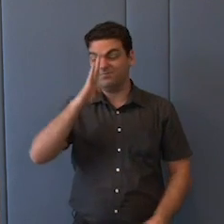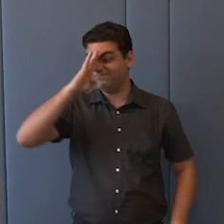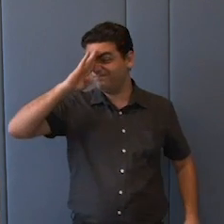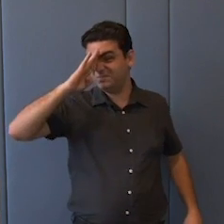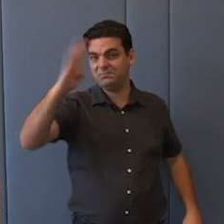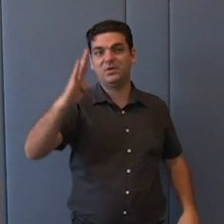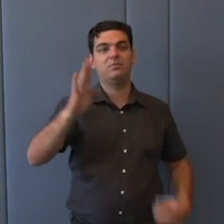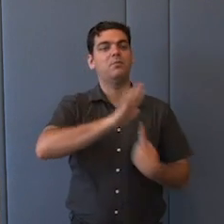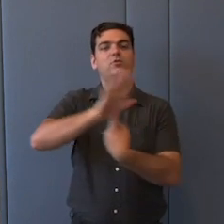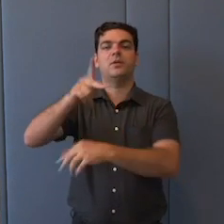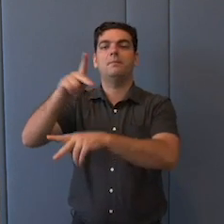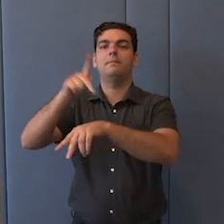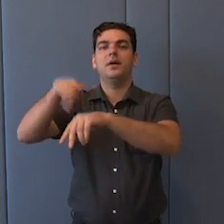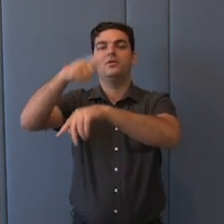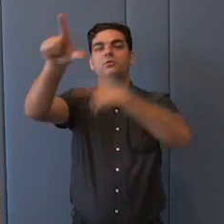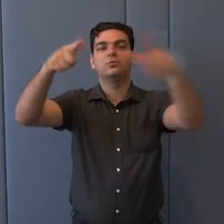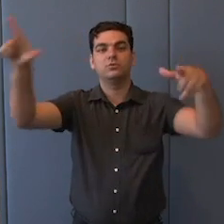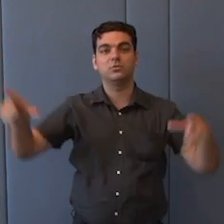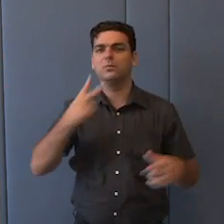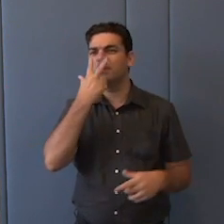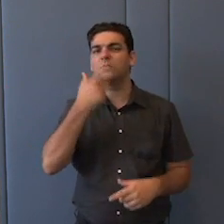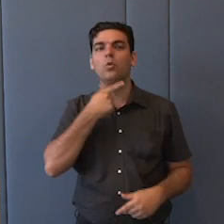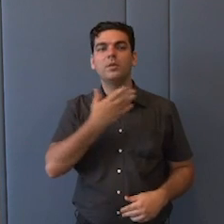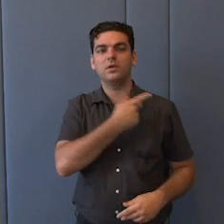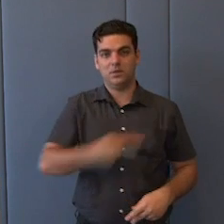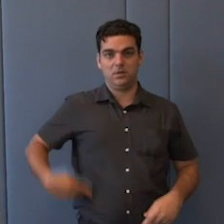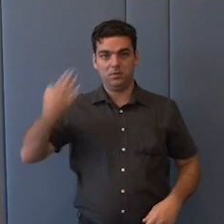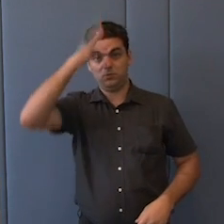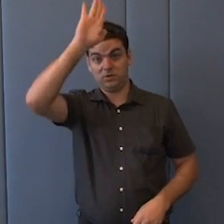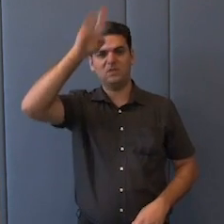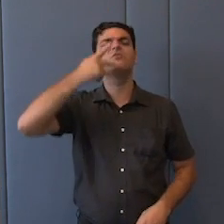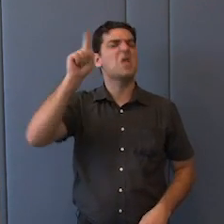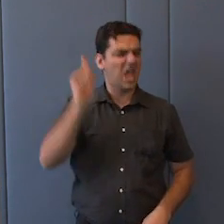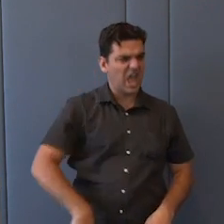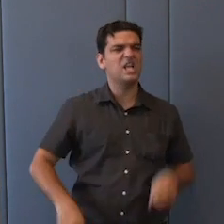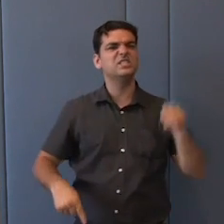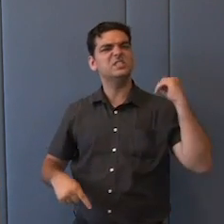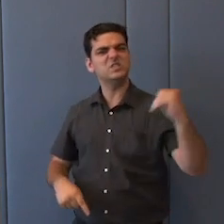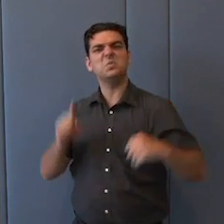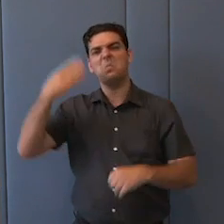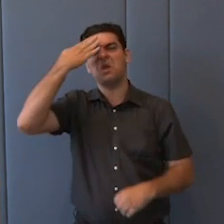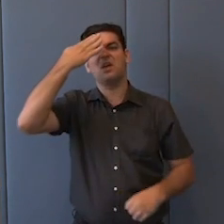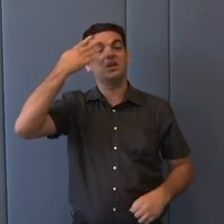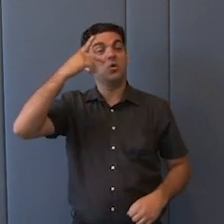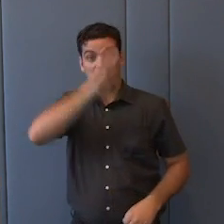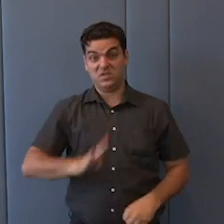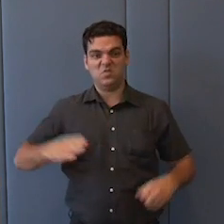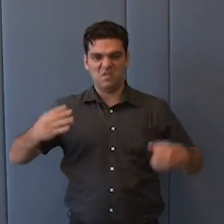determinante na eleição do presidente Jair Bolsonaro, que é o único líder brasileiro que tem